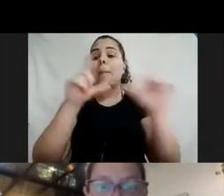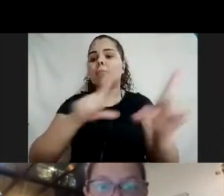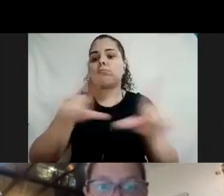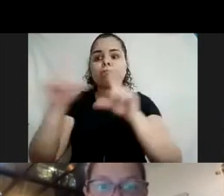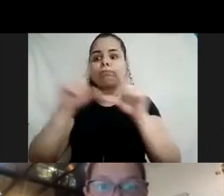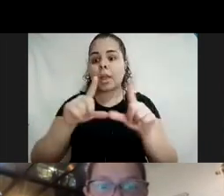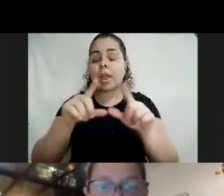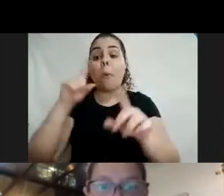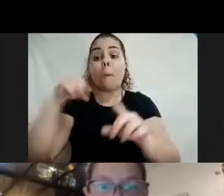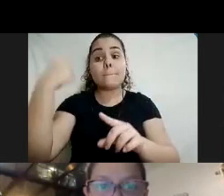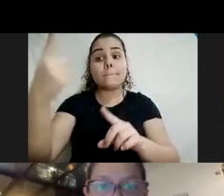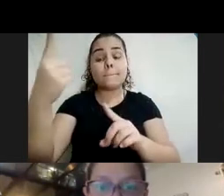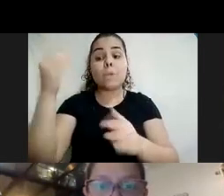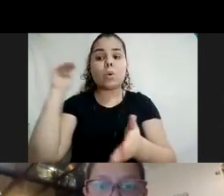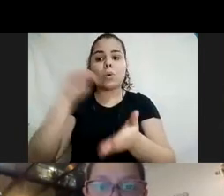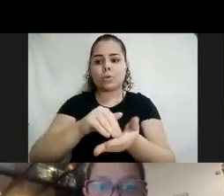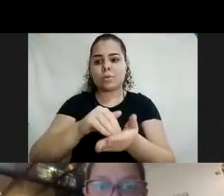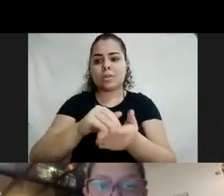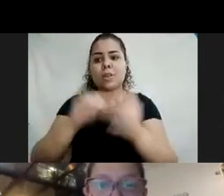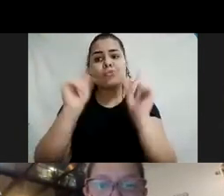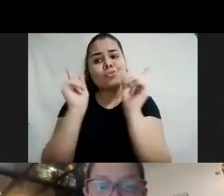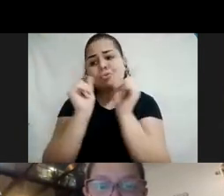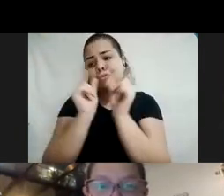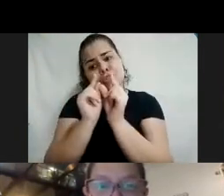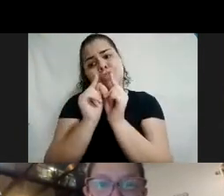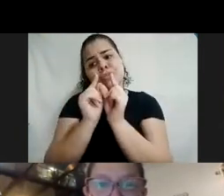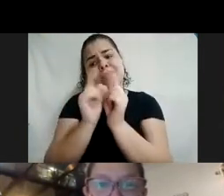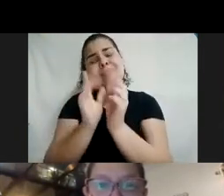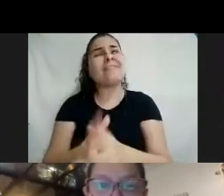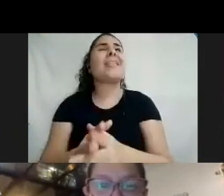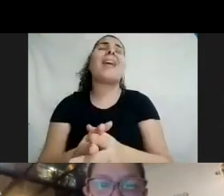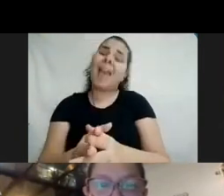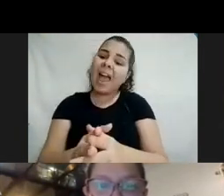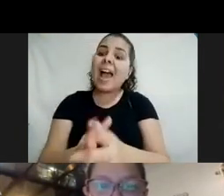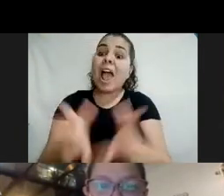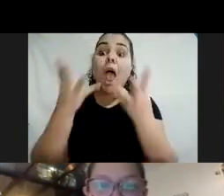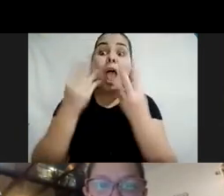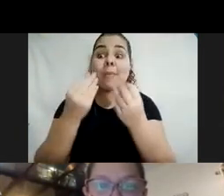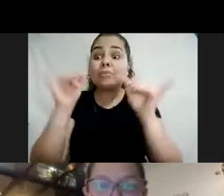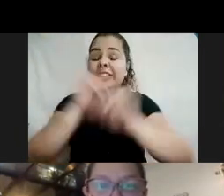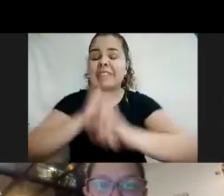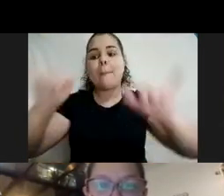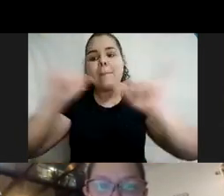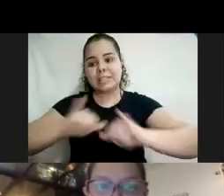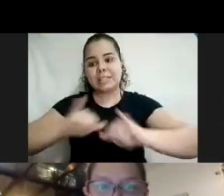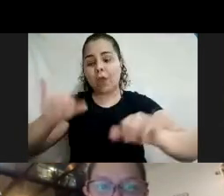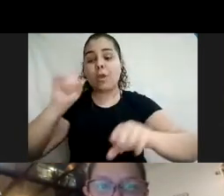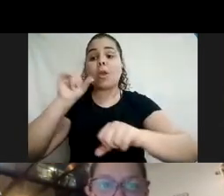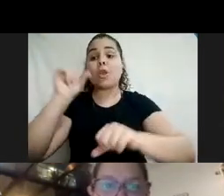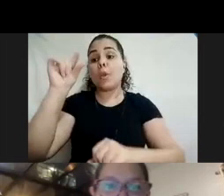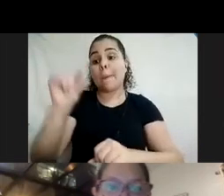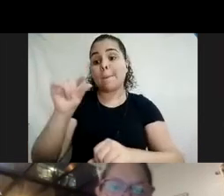é o último. Muito curto. Não é? É isso, é porque é muita informação. É muita